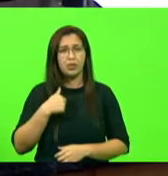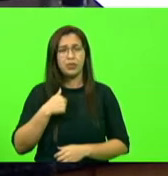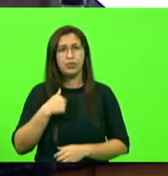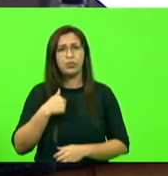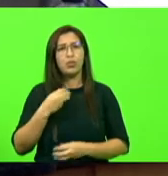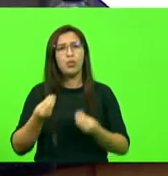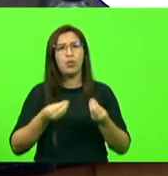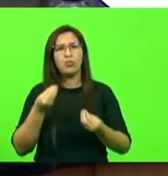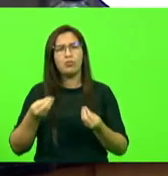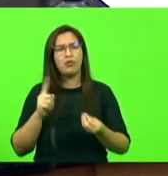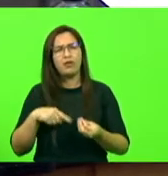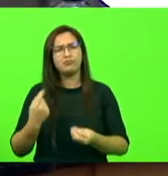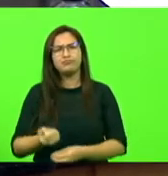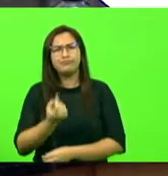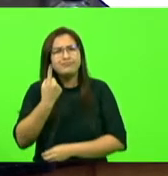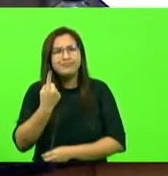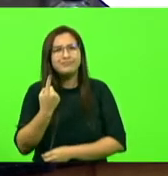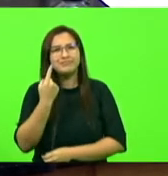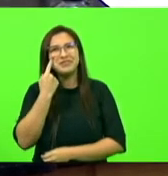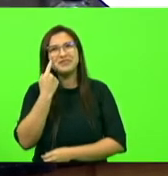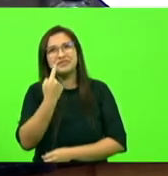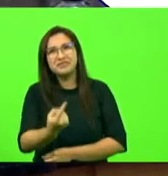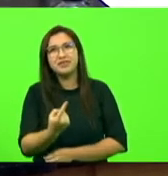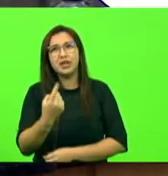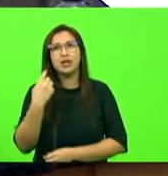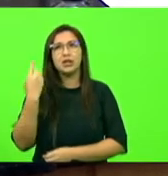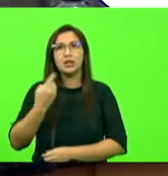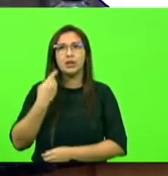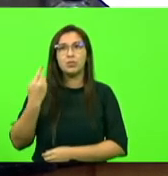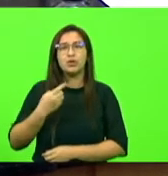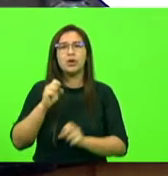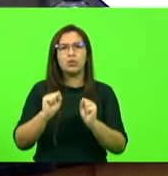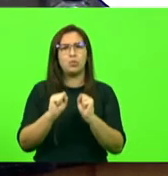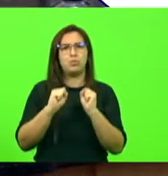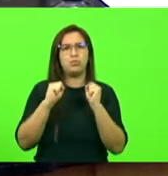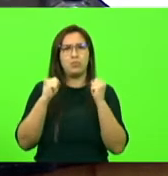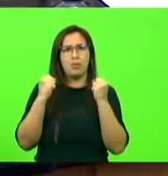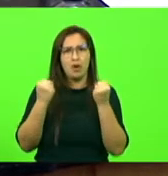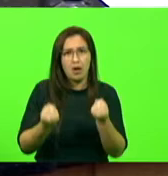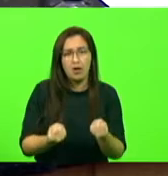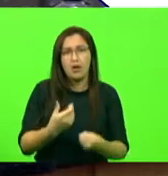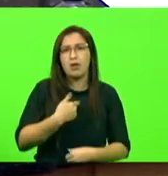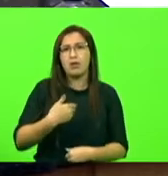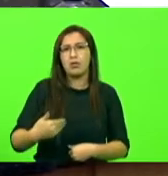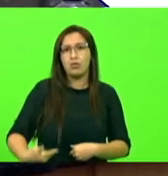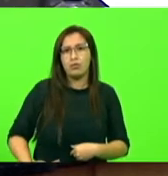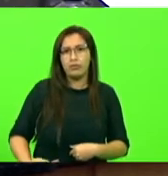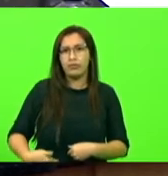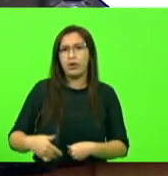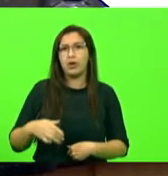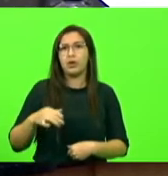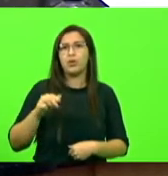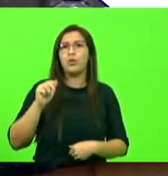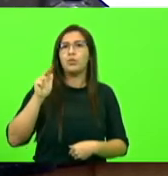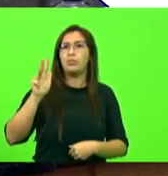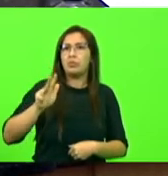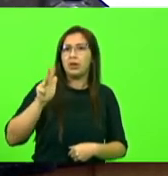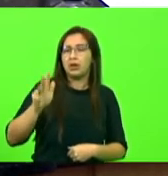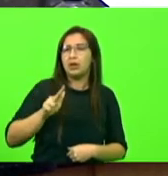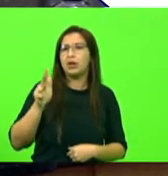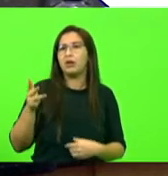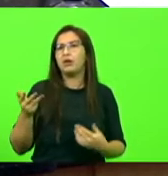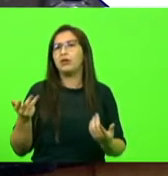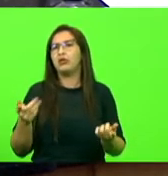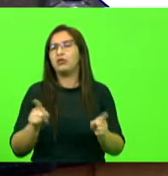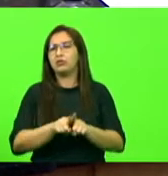até inusitado aqui vermos deputados defendendo o governo do PT, o ex-presidente Lula,